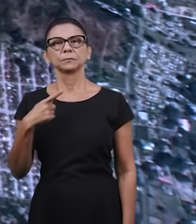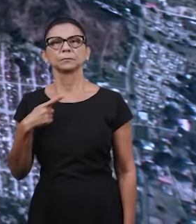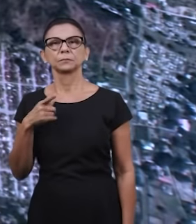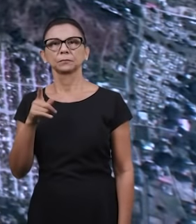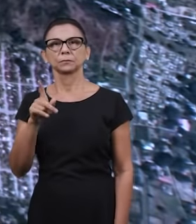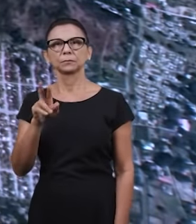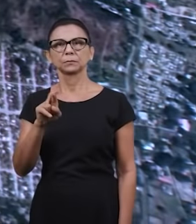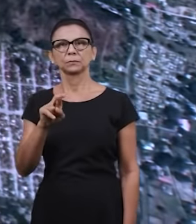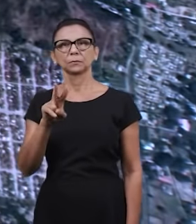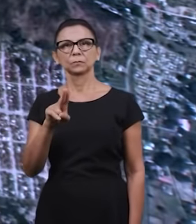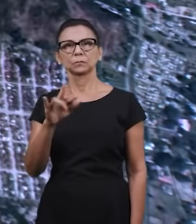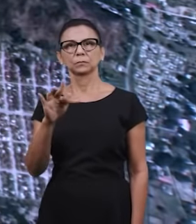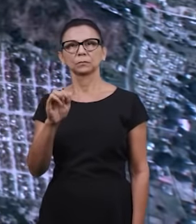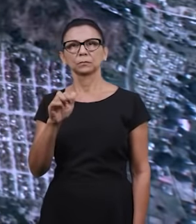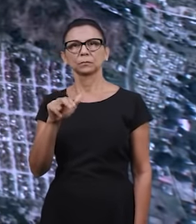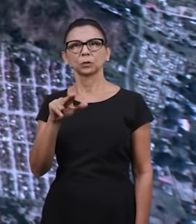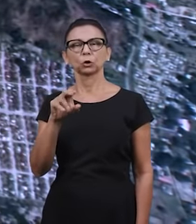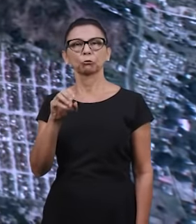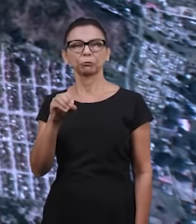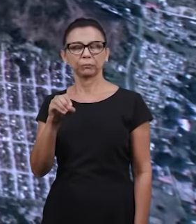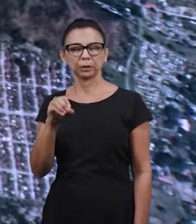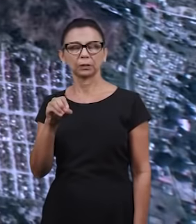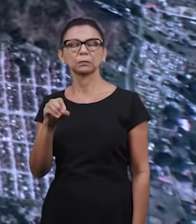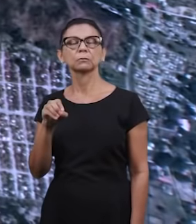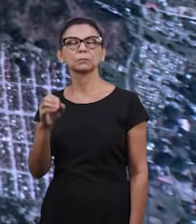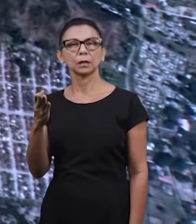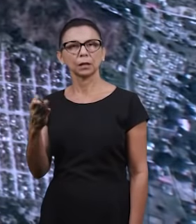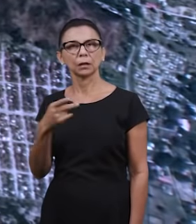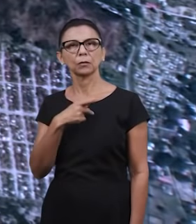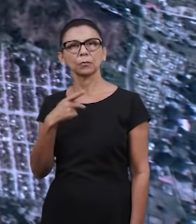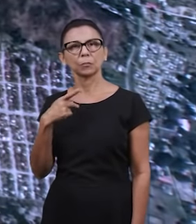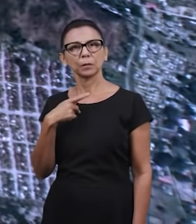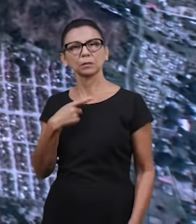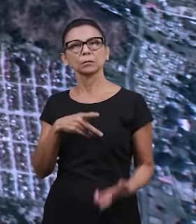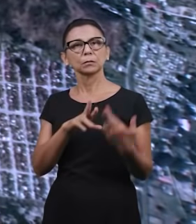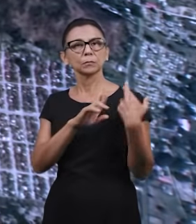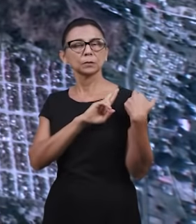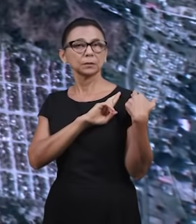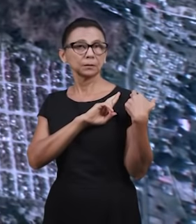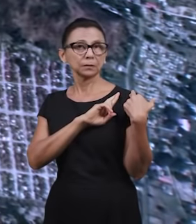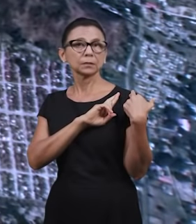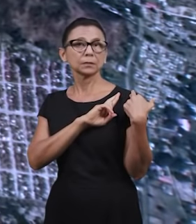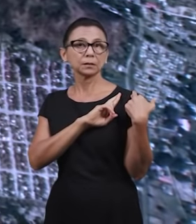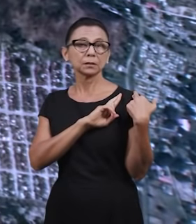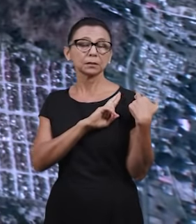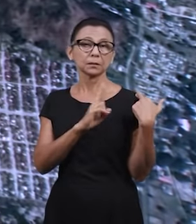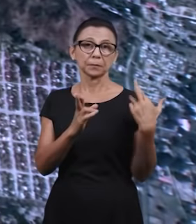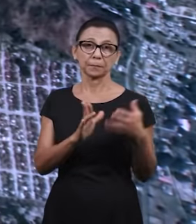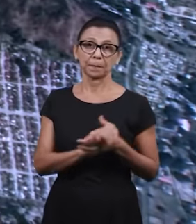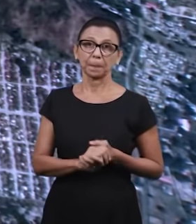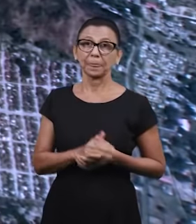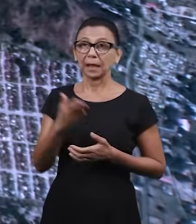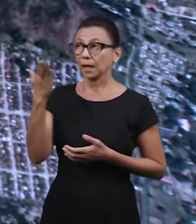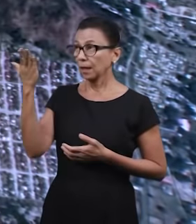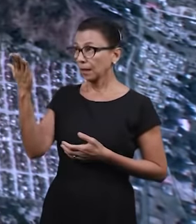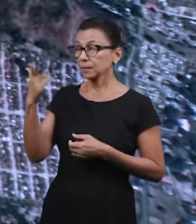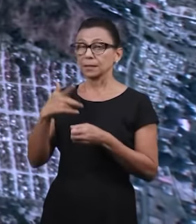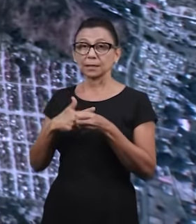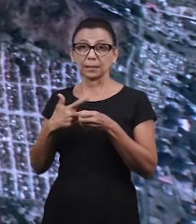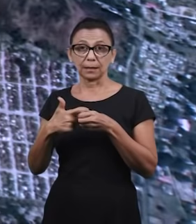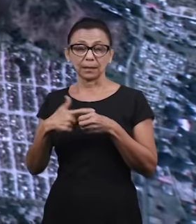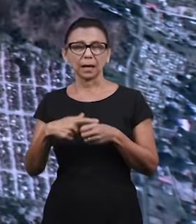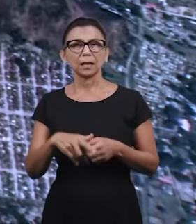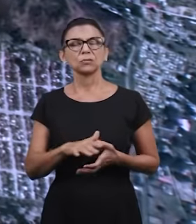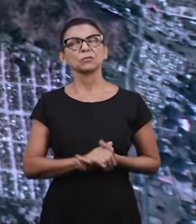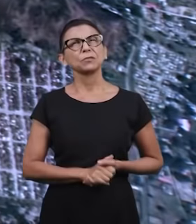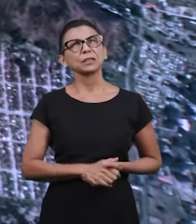o pastor Rufino, Rufino Mejado. Ele é o nosso pastor ali na Venezuela. E a cidade de Guadabita